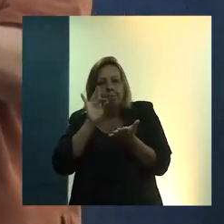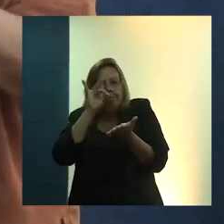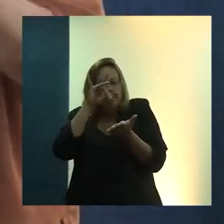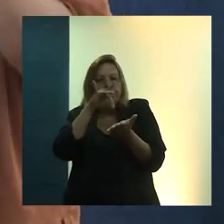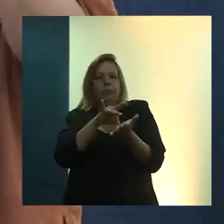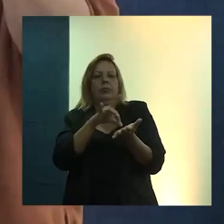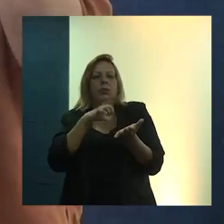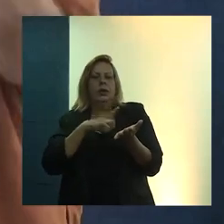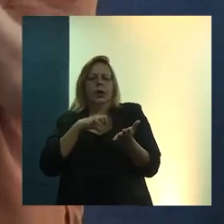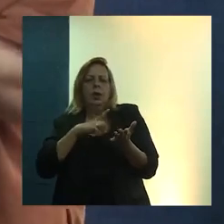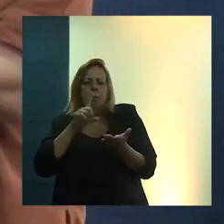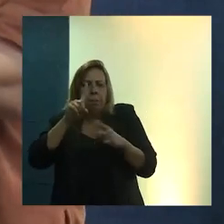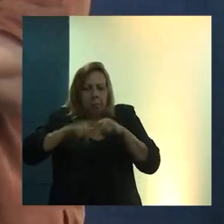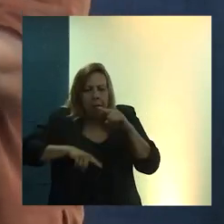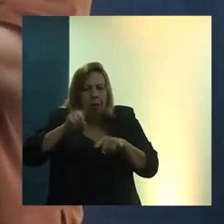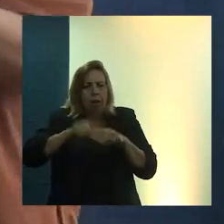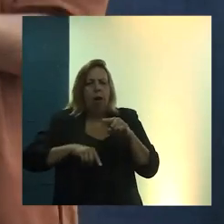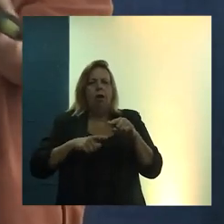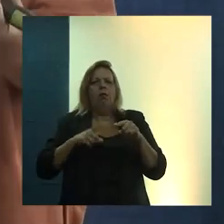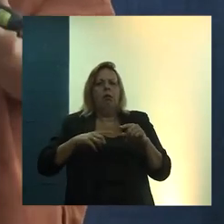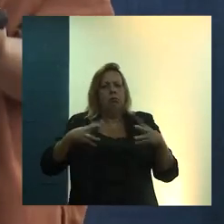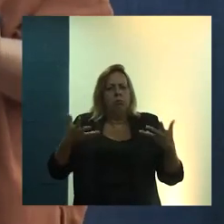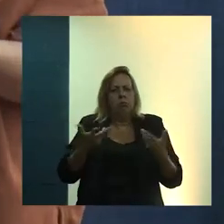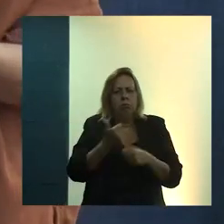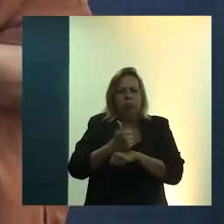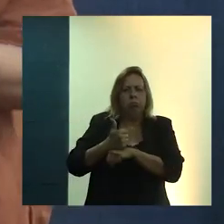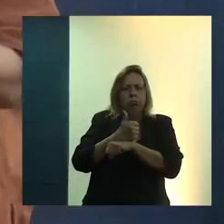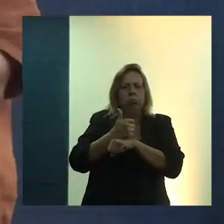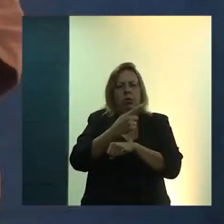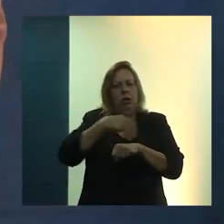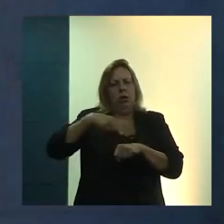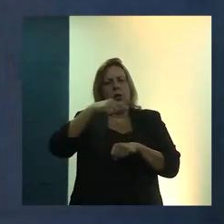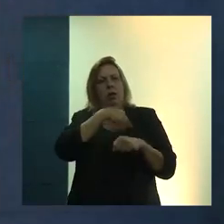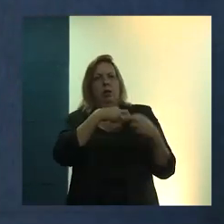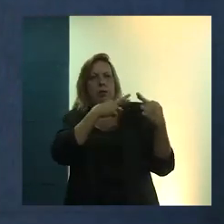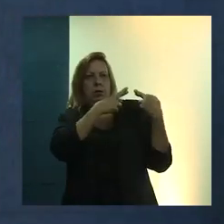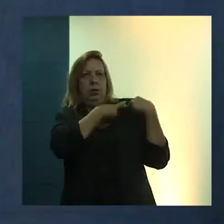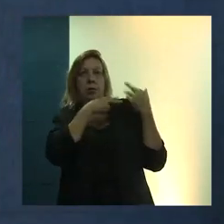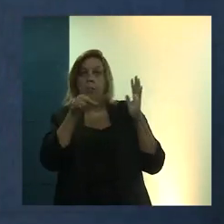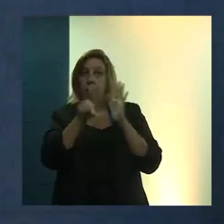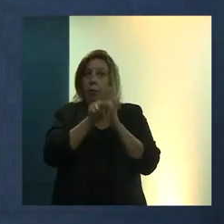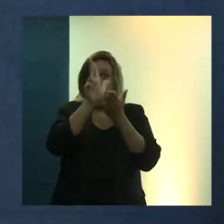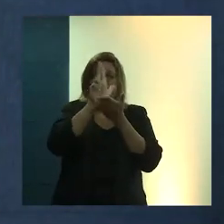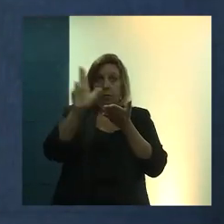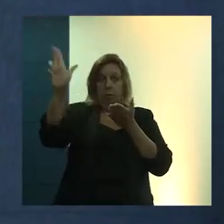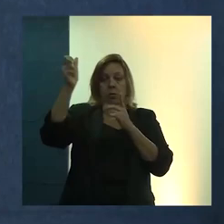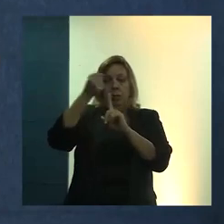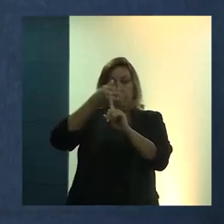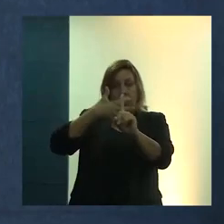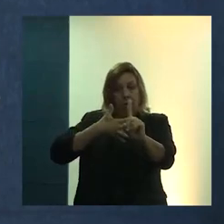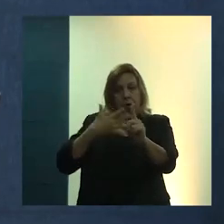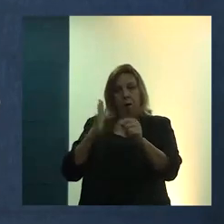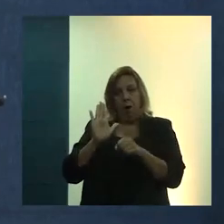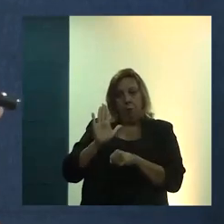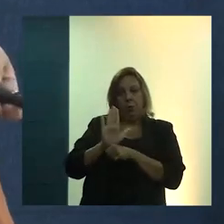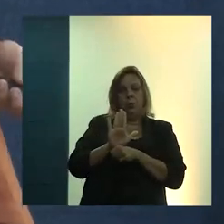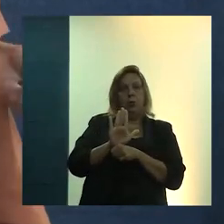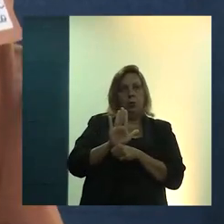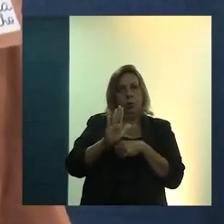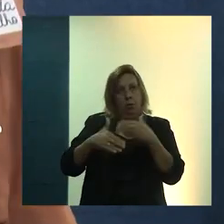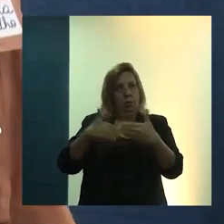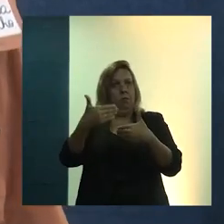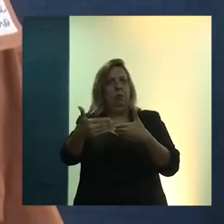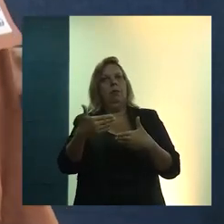é a produção, é a capacitação, essa é a nossa função, basicamente. Então, a extensão, ela entra para ajudar nesse processo,